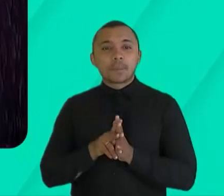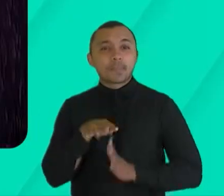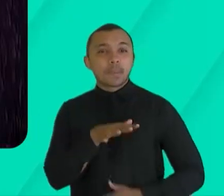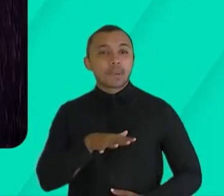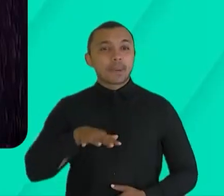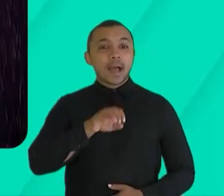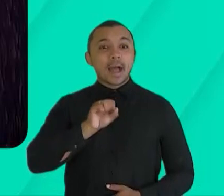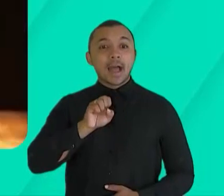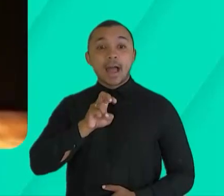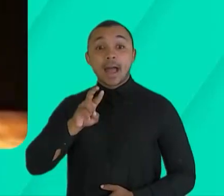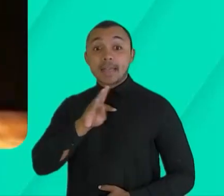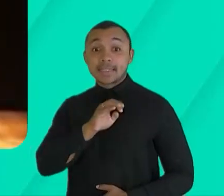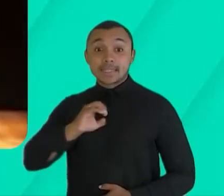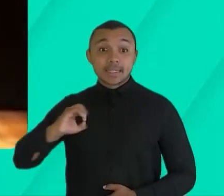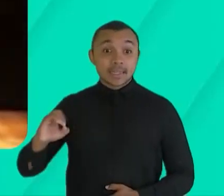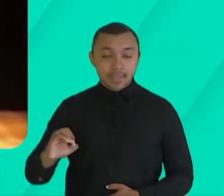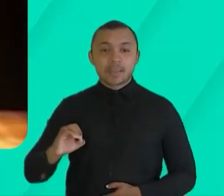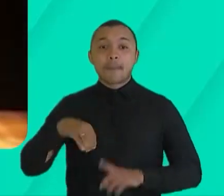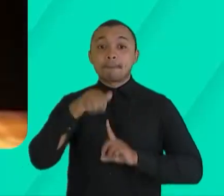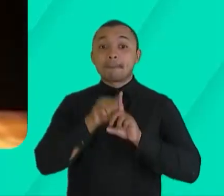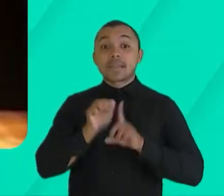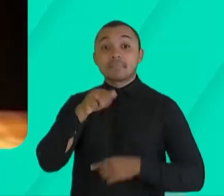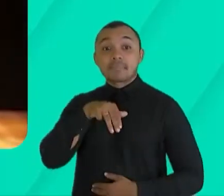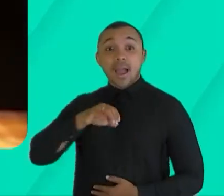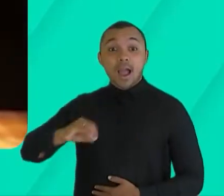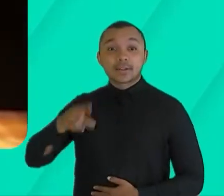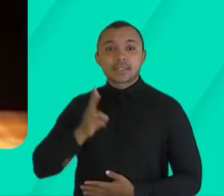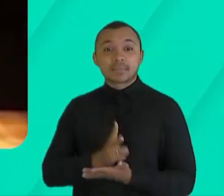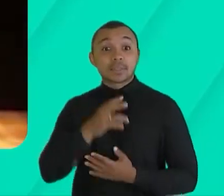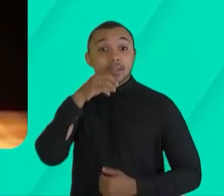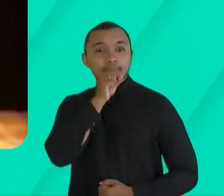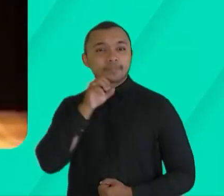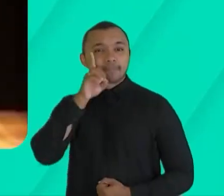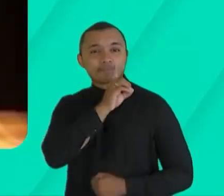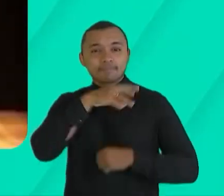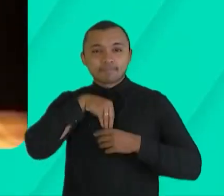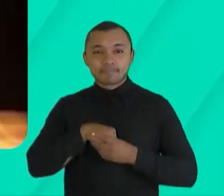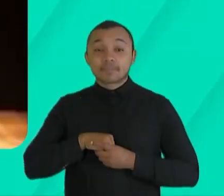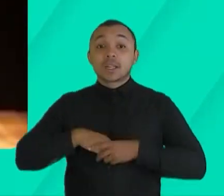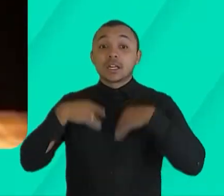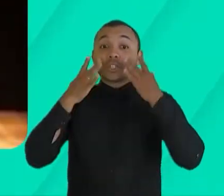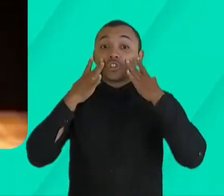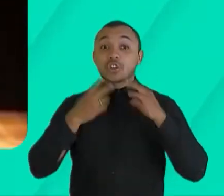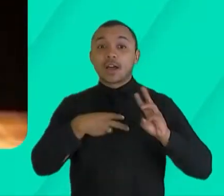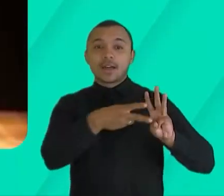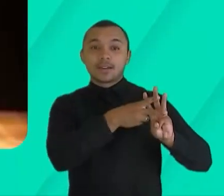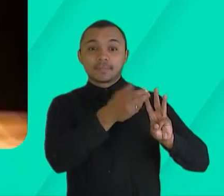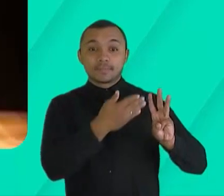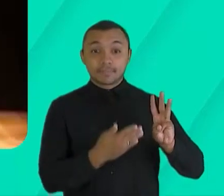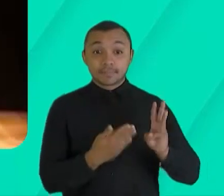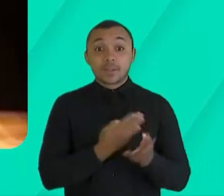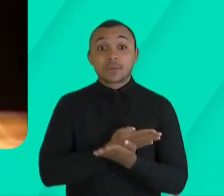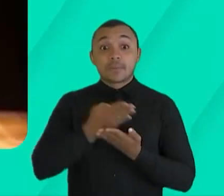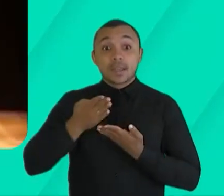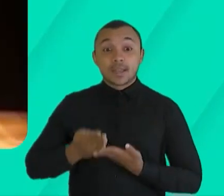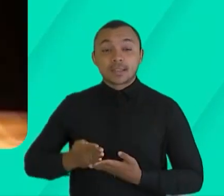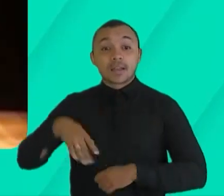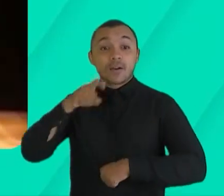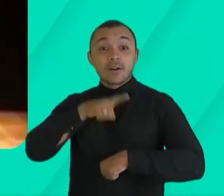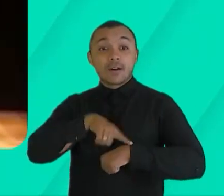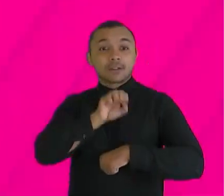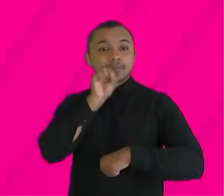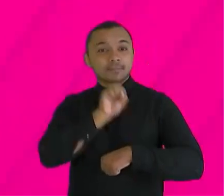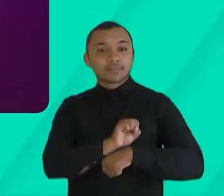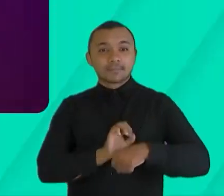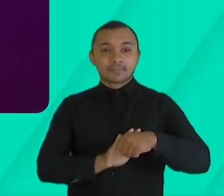cartaz durante todo o mês de maio, sempre aos sábados e domingos, lá no Teatro Dragão do Mar. O espetáculo começa sempre às oito da